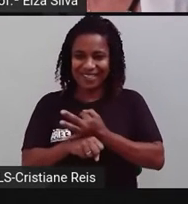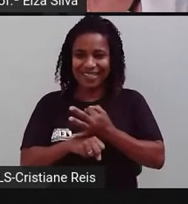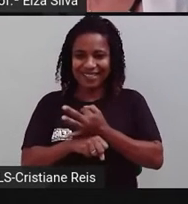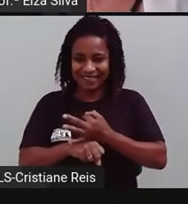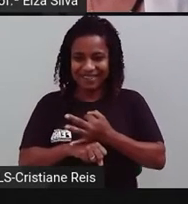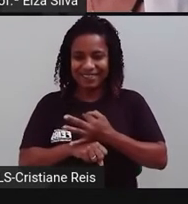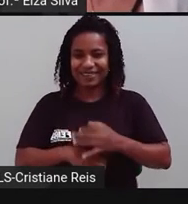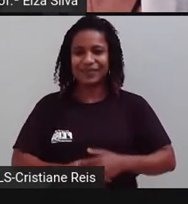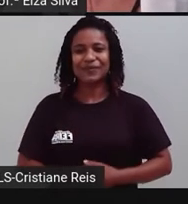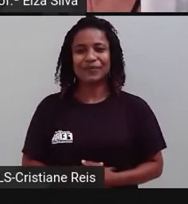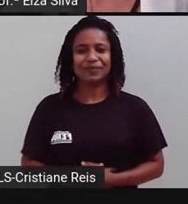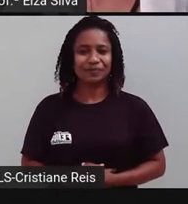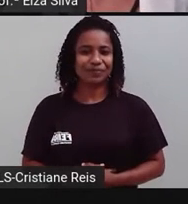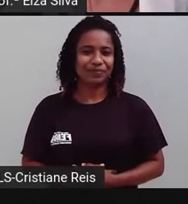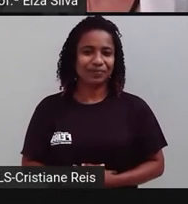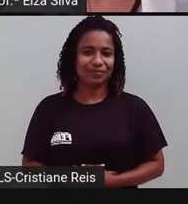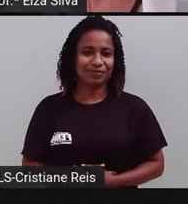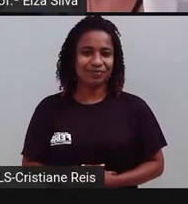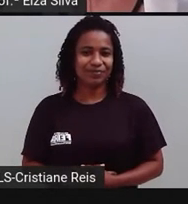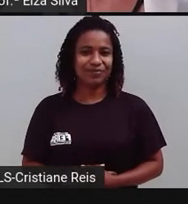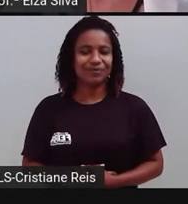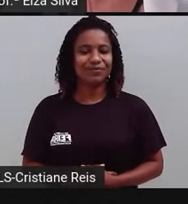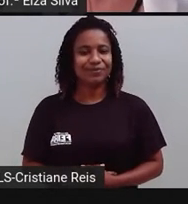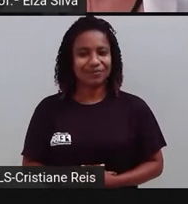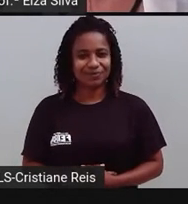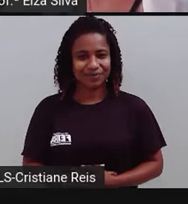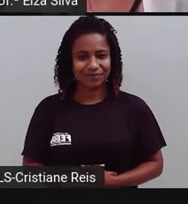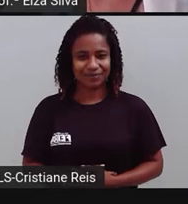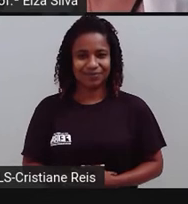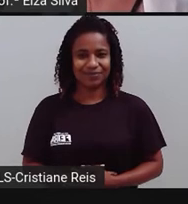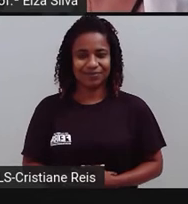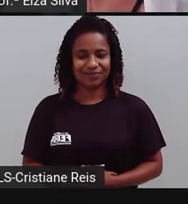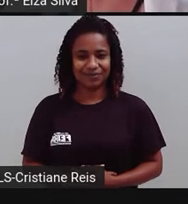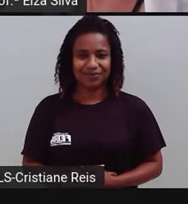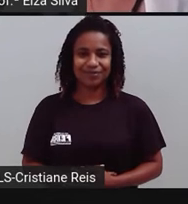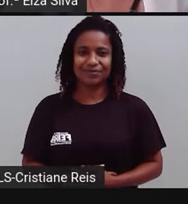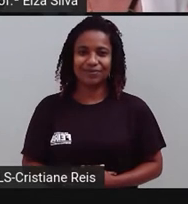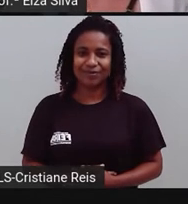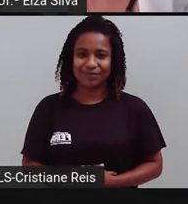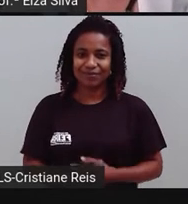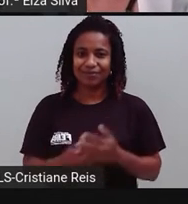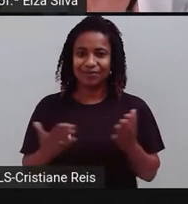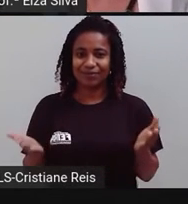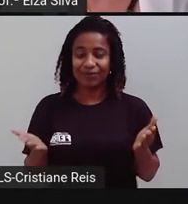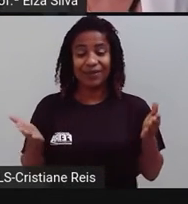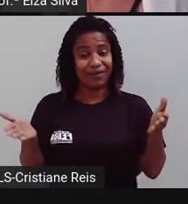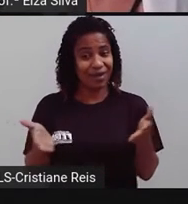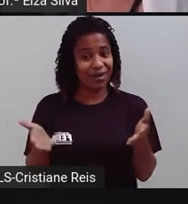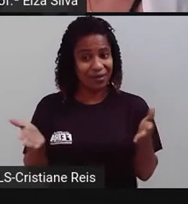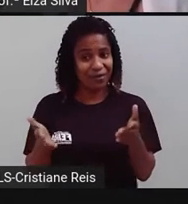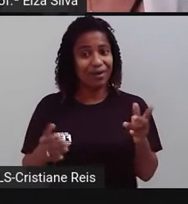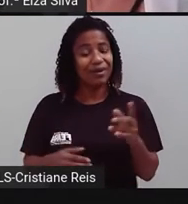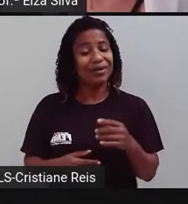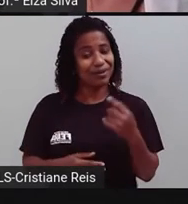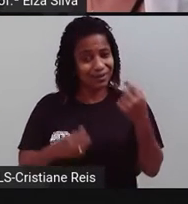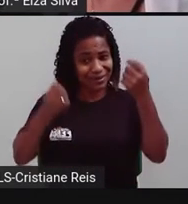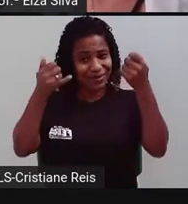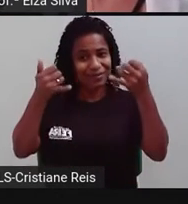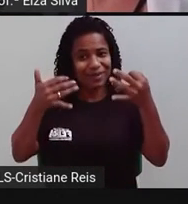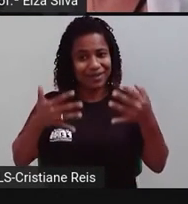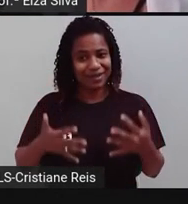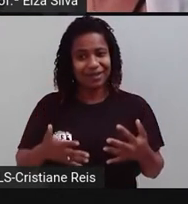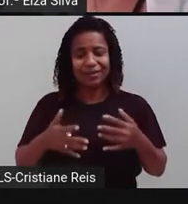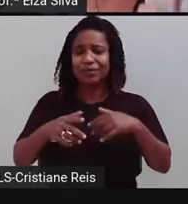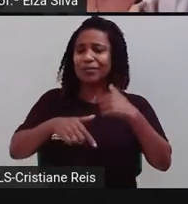vamos falar sobre as